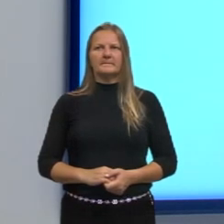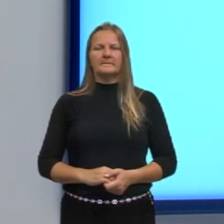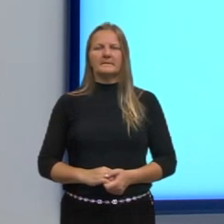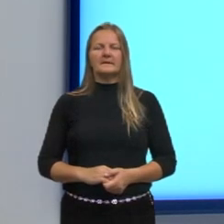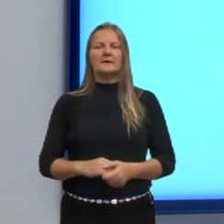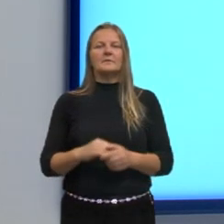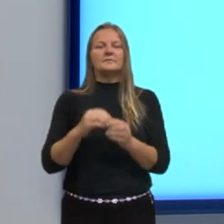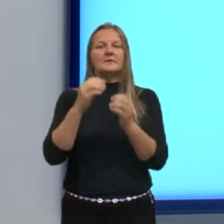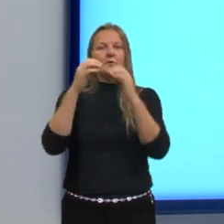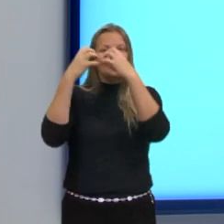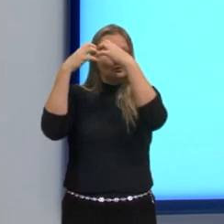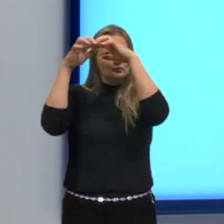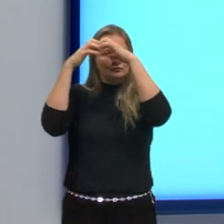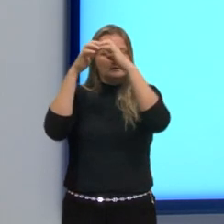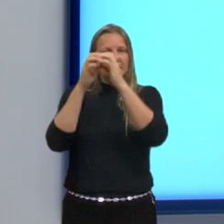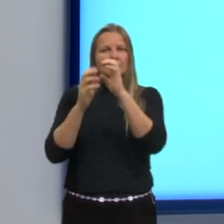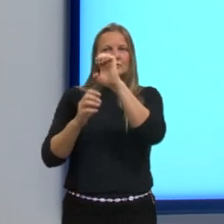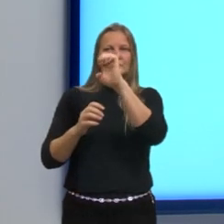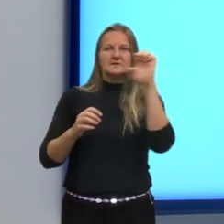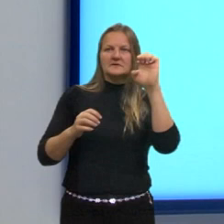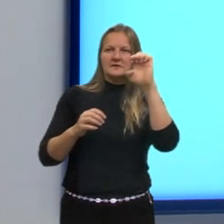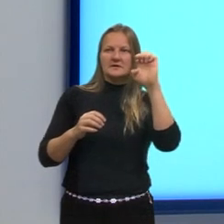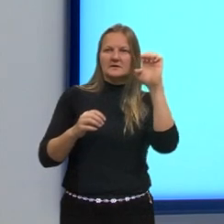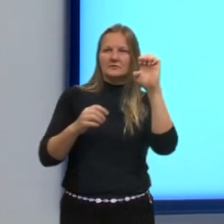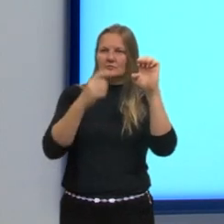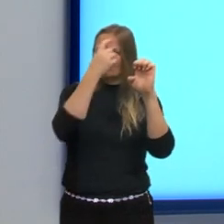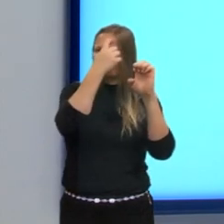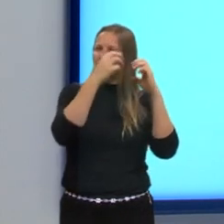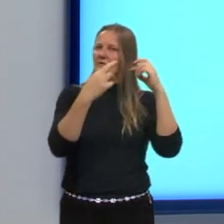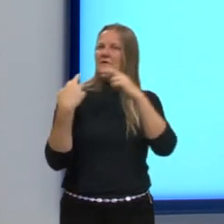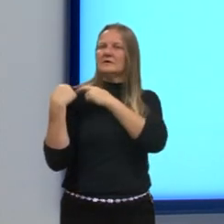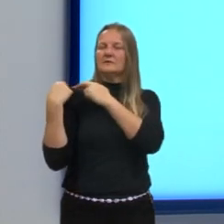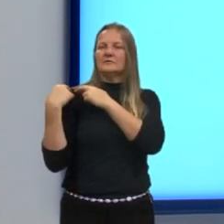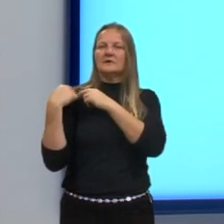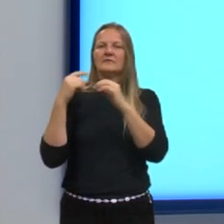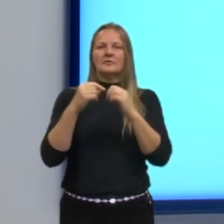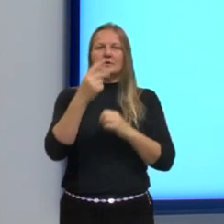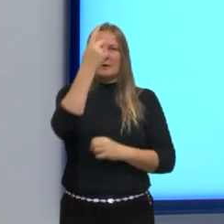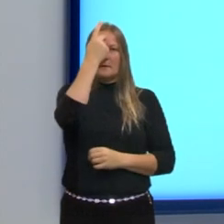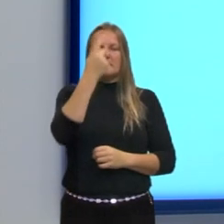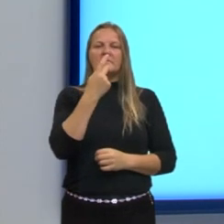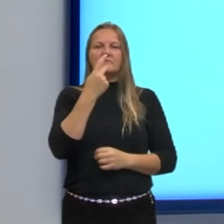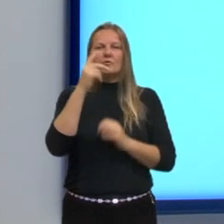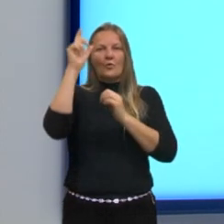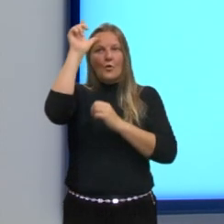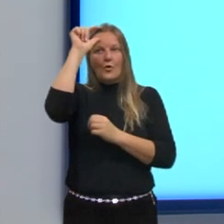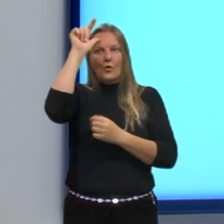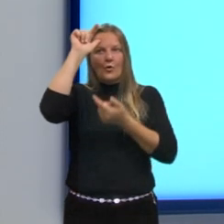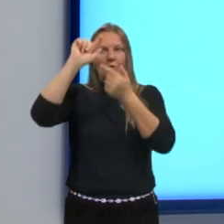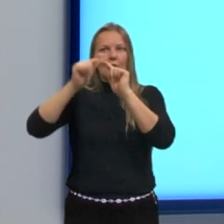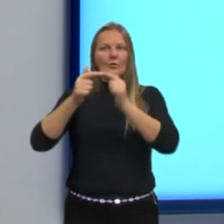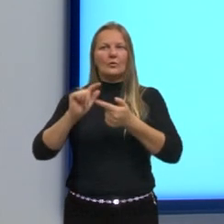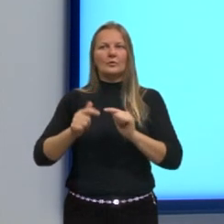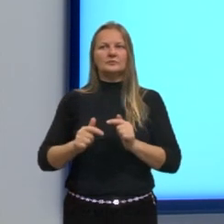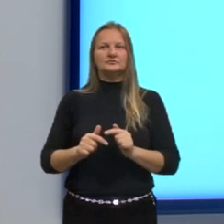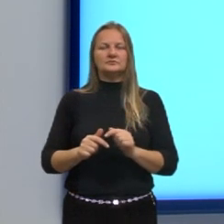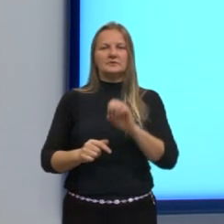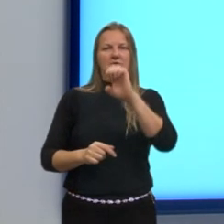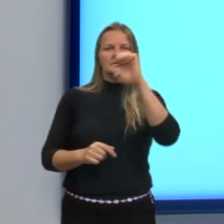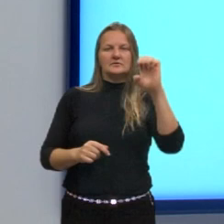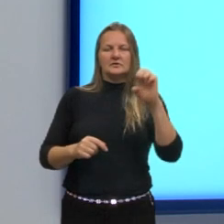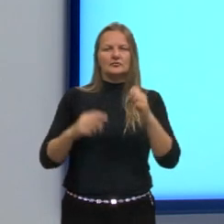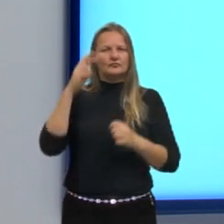o lado esquerdo do cérebro, ele é responsável pelo perfil mais lógico, perfil acadêmico, do